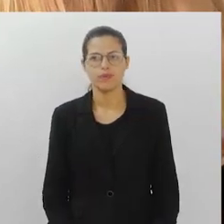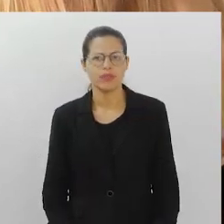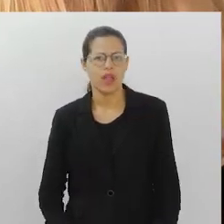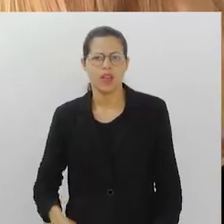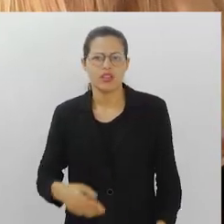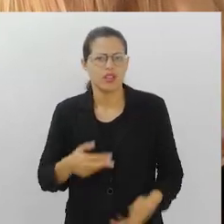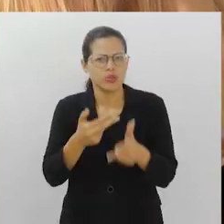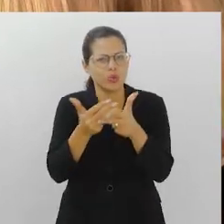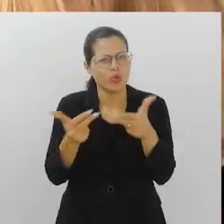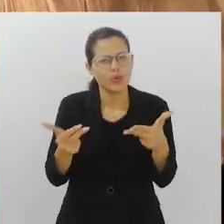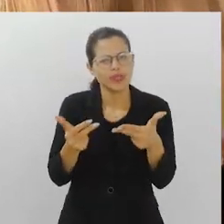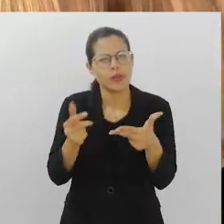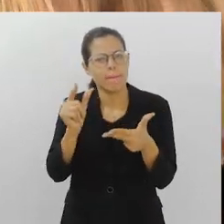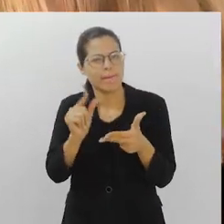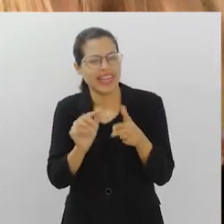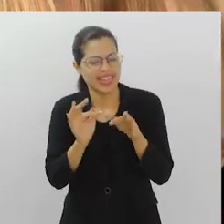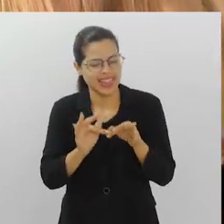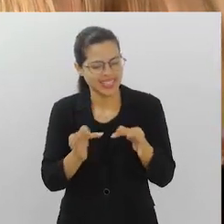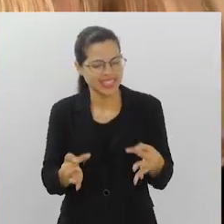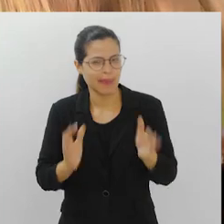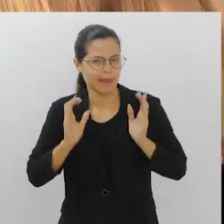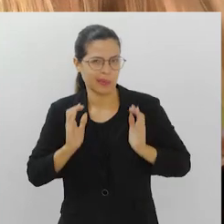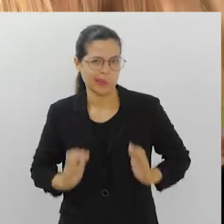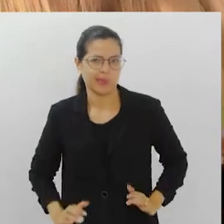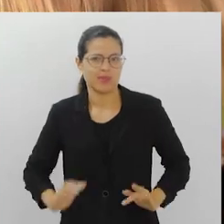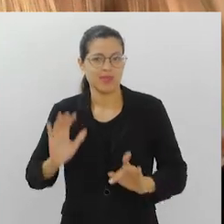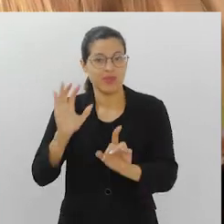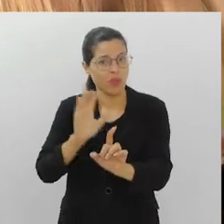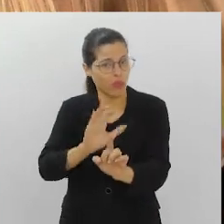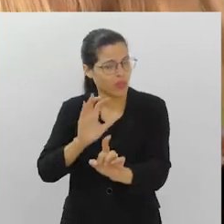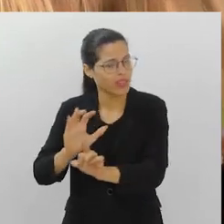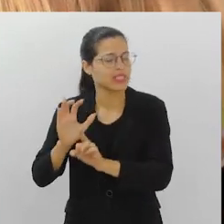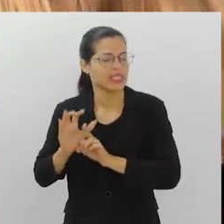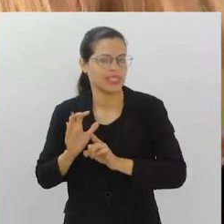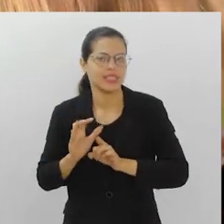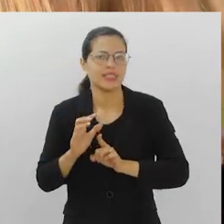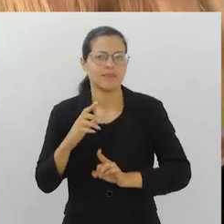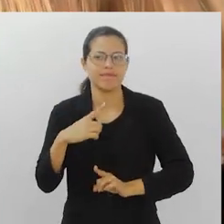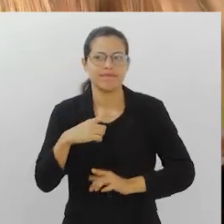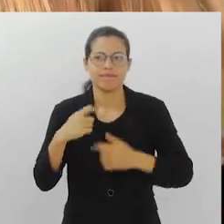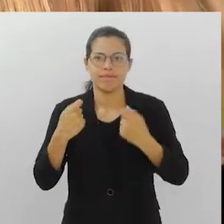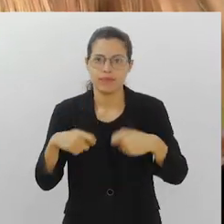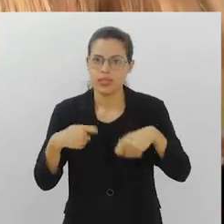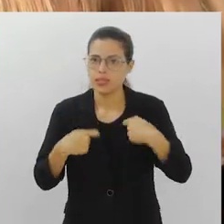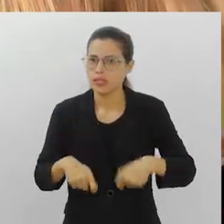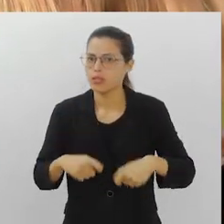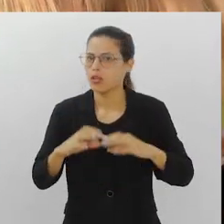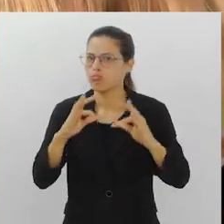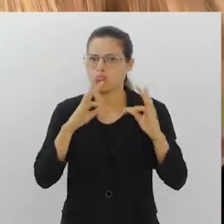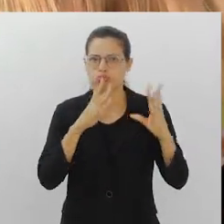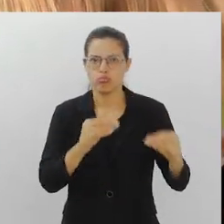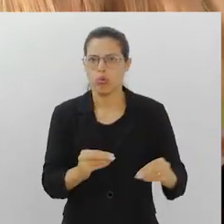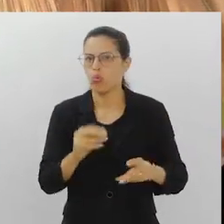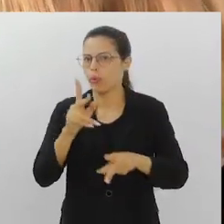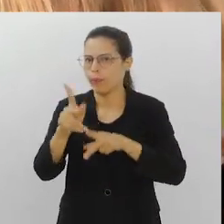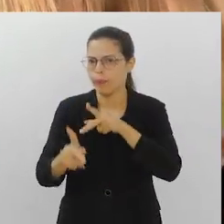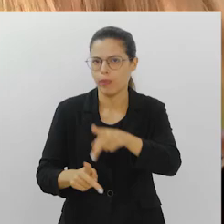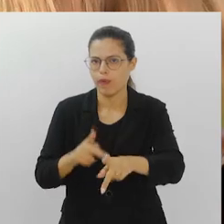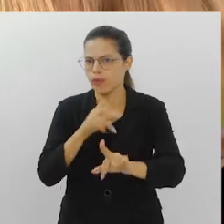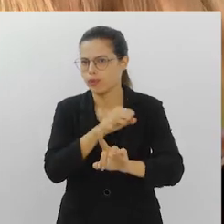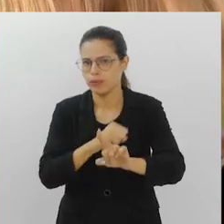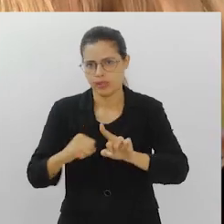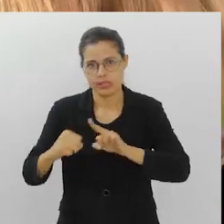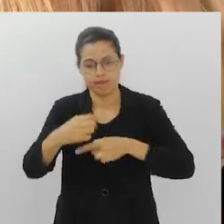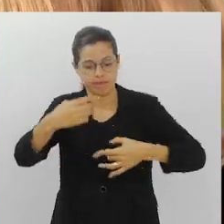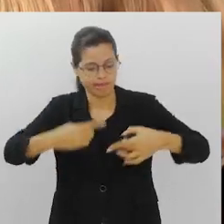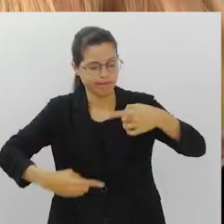seja no mínimo de comportamento, influencia, influencia muito. É preciso envolver todos nessa